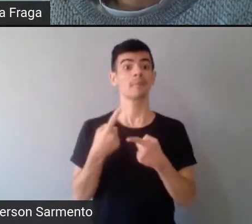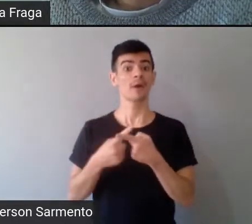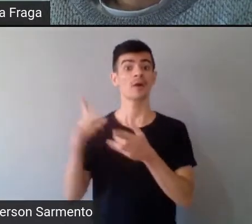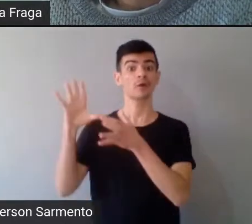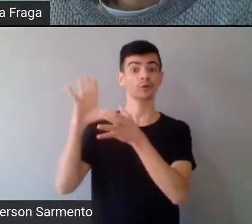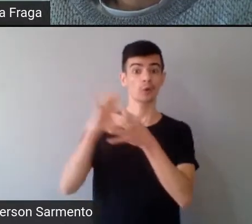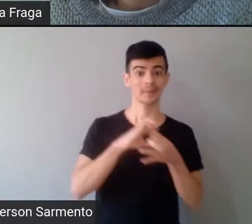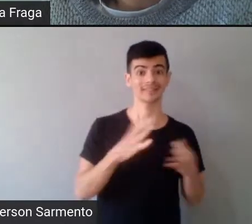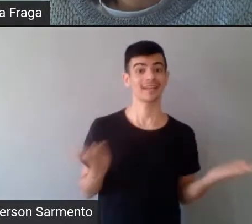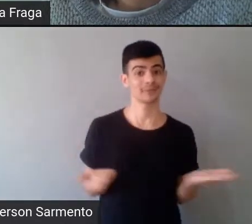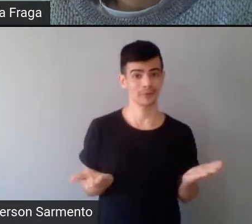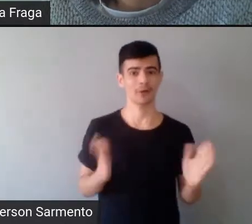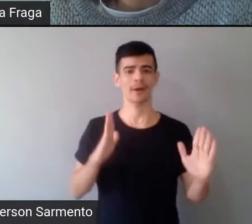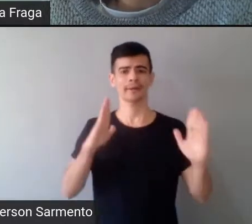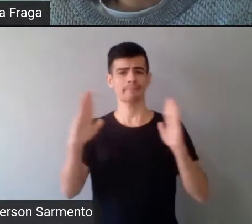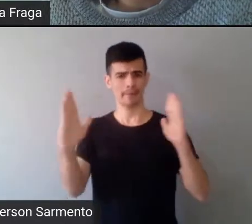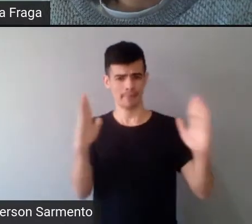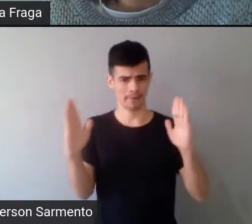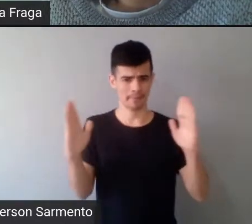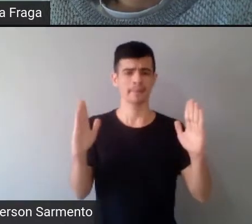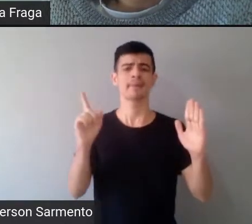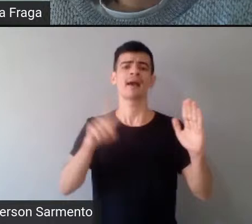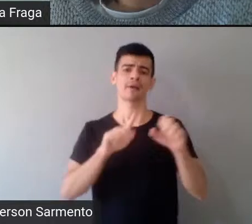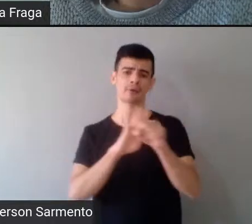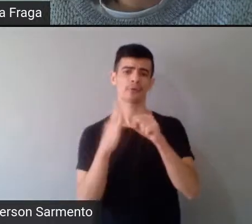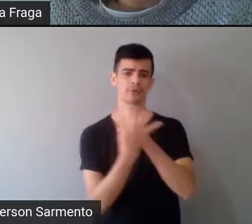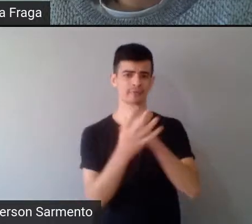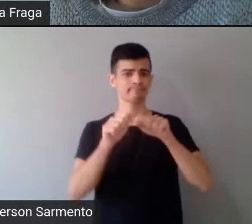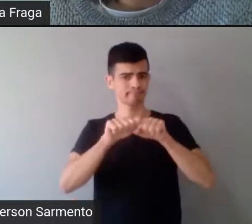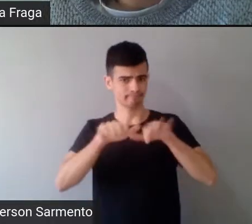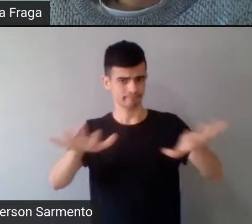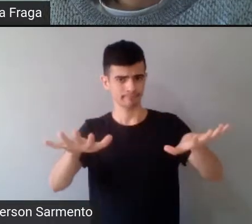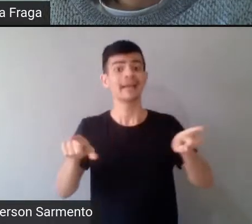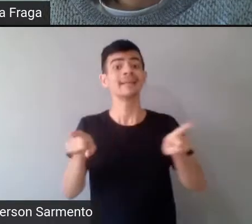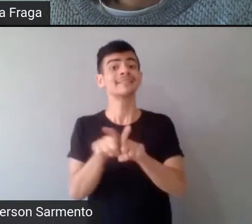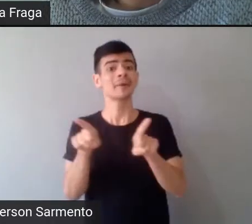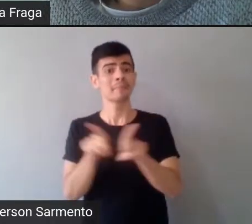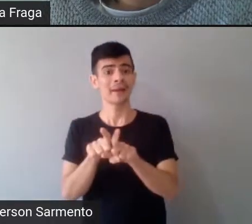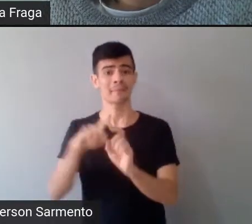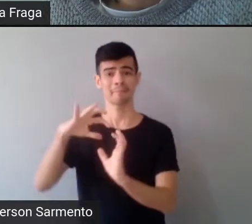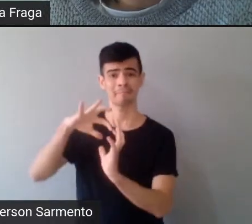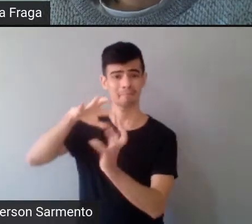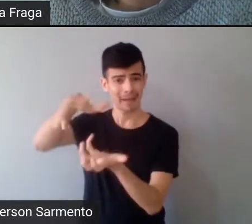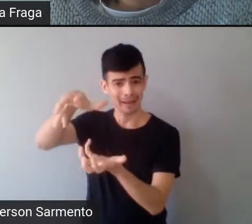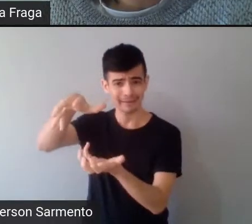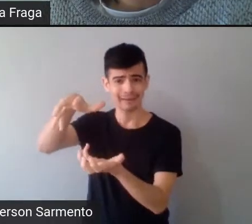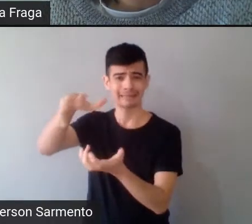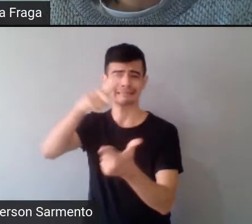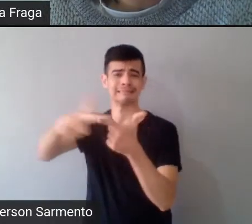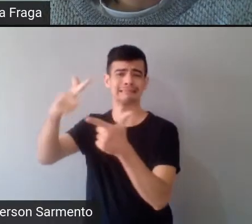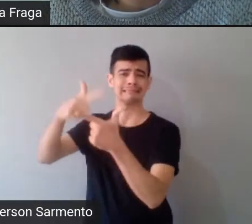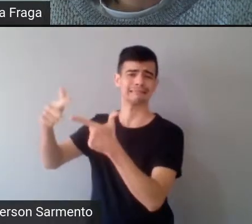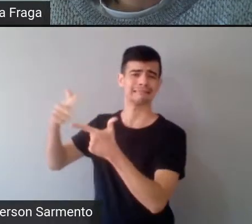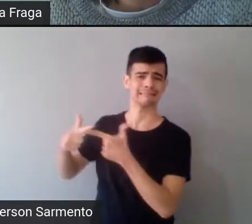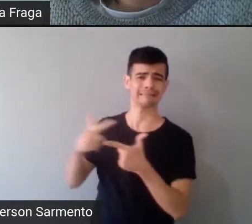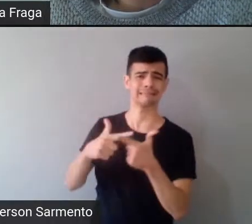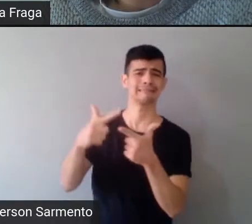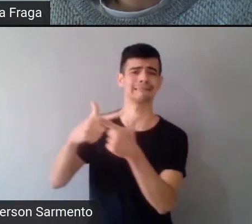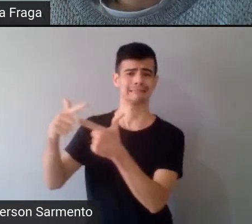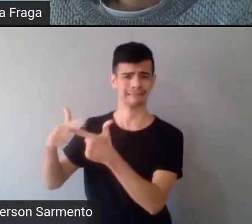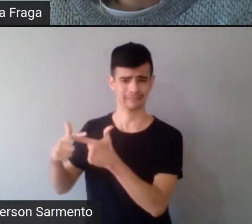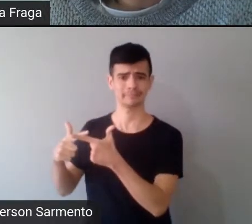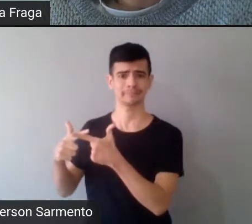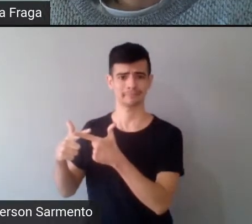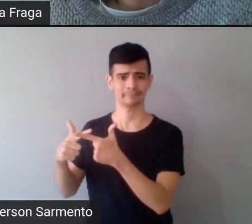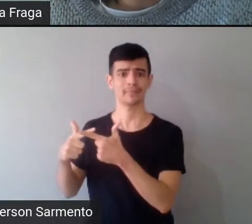destruição do planeta, né? Então, eu acho que é urgente que a gente se alique, que a gente forme redes